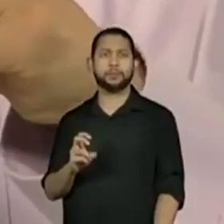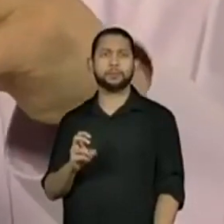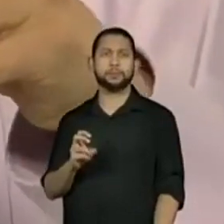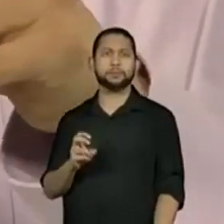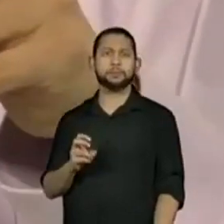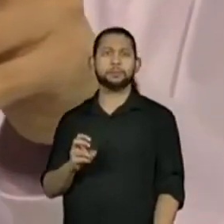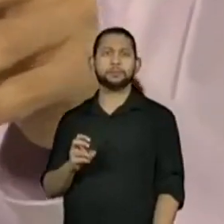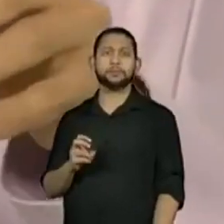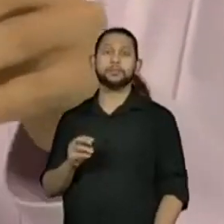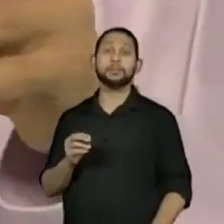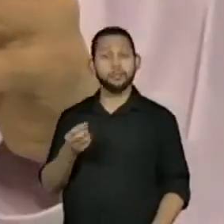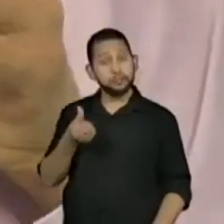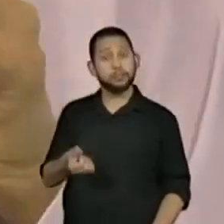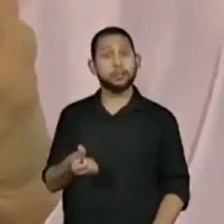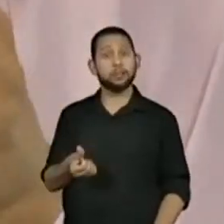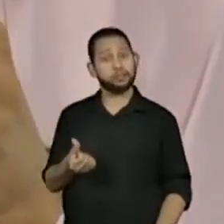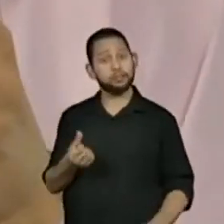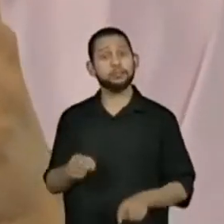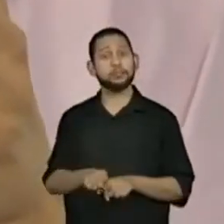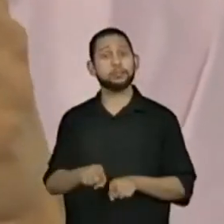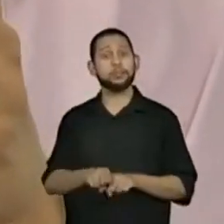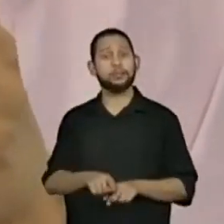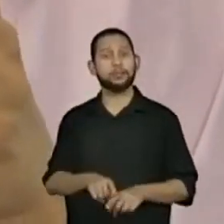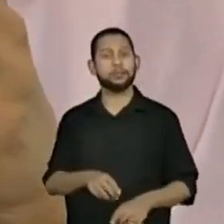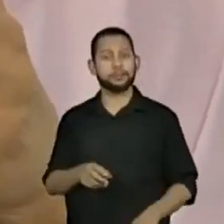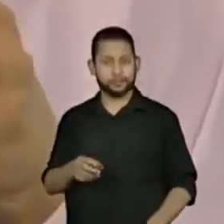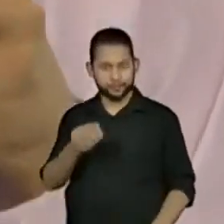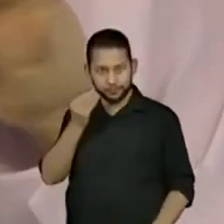faltou a face 6.